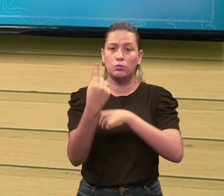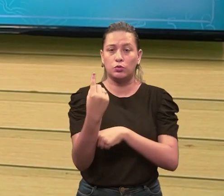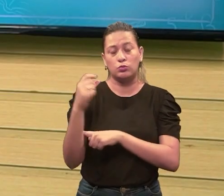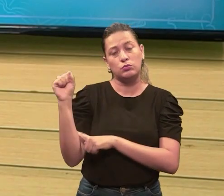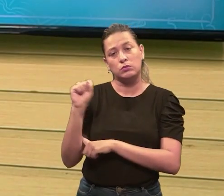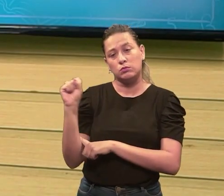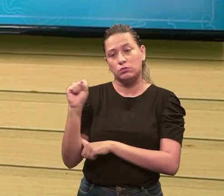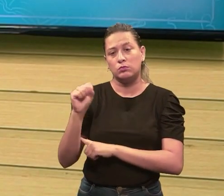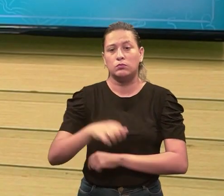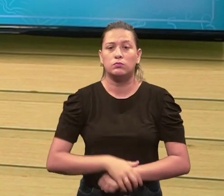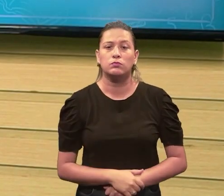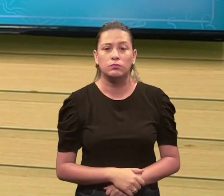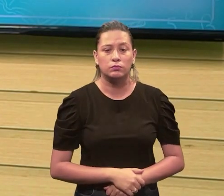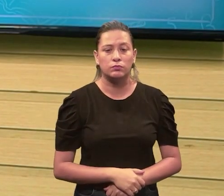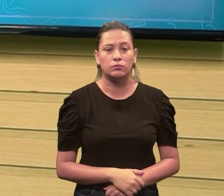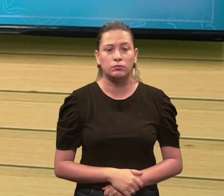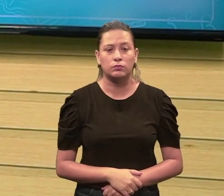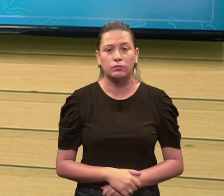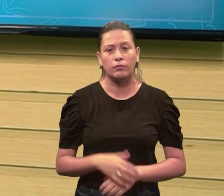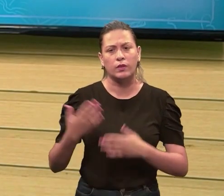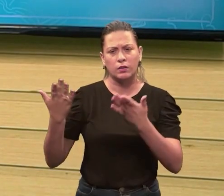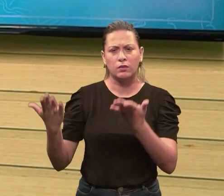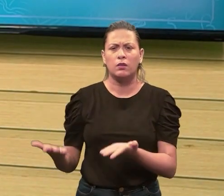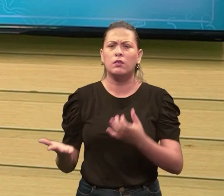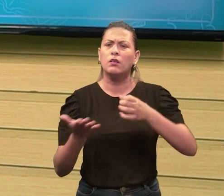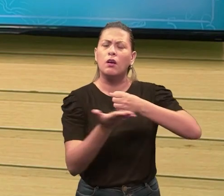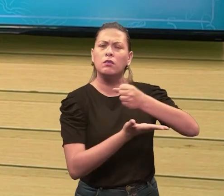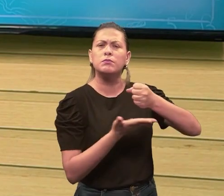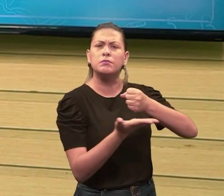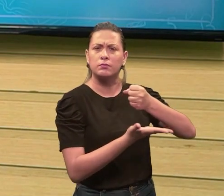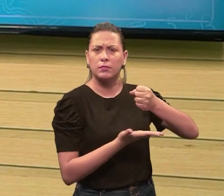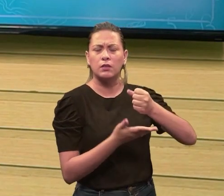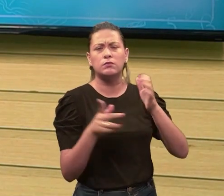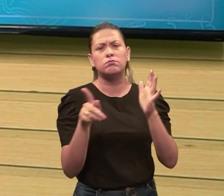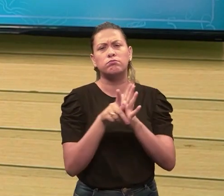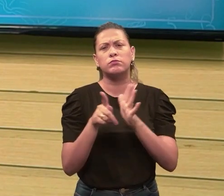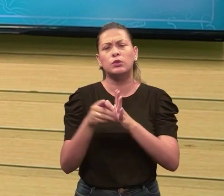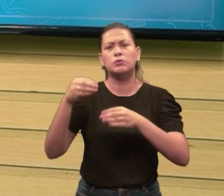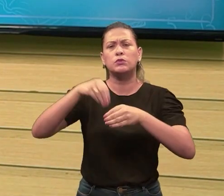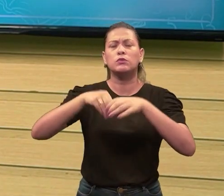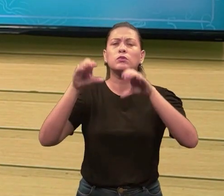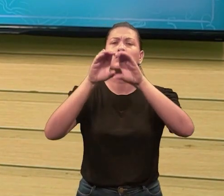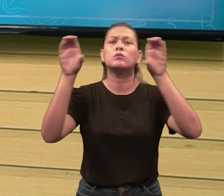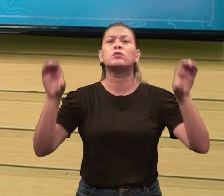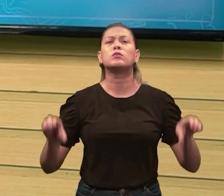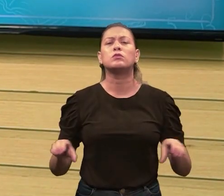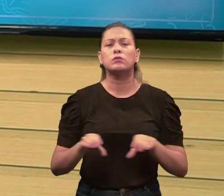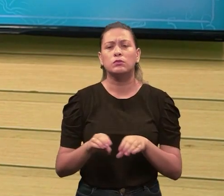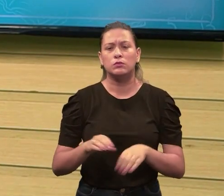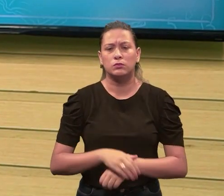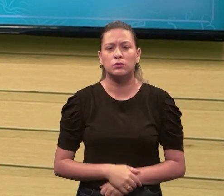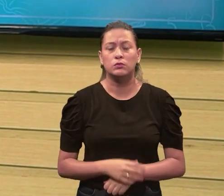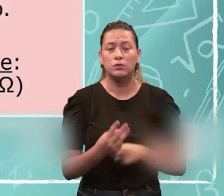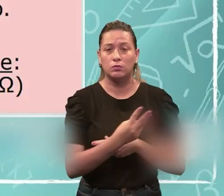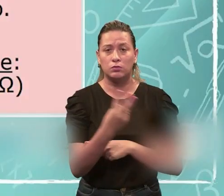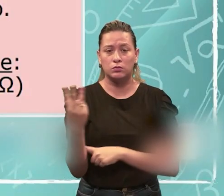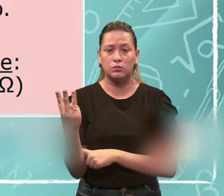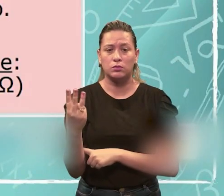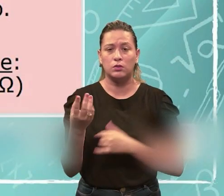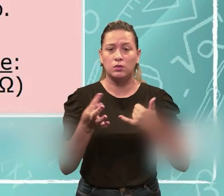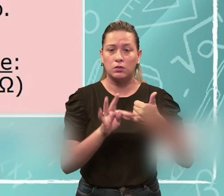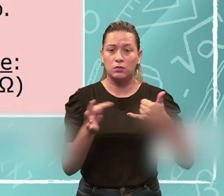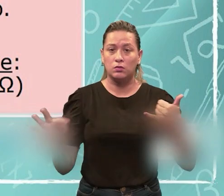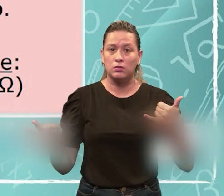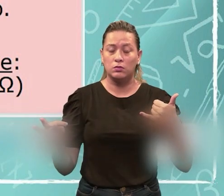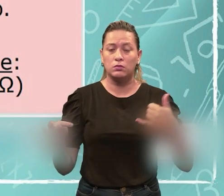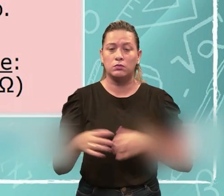Mais uma diferença aqui entre os pilares, assim, digamos, desse circuito, né, que exatamente são esses três pontos, que é